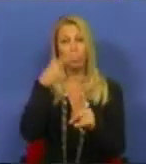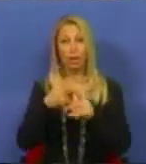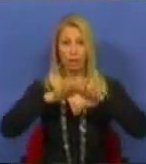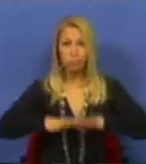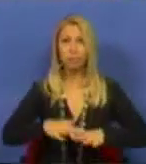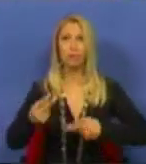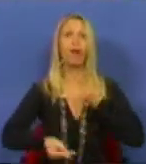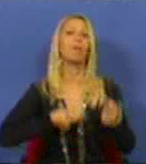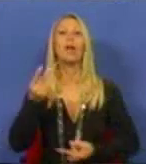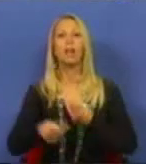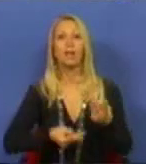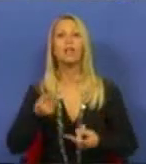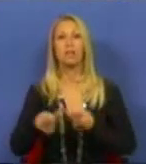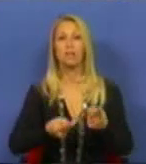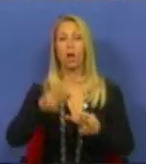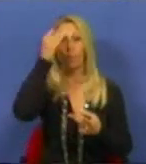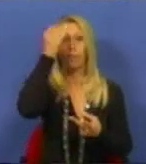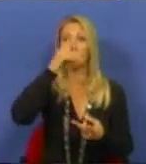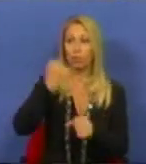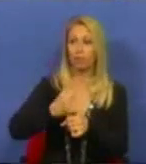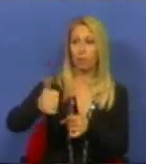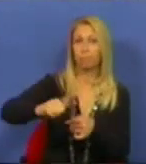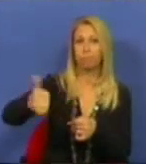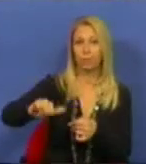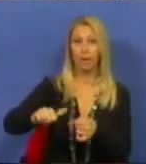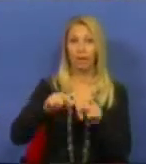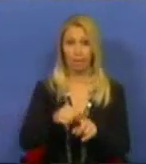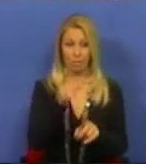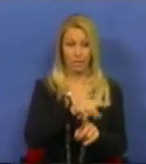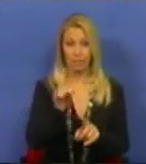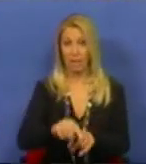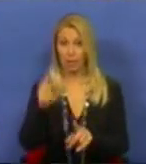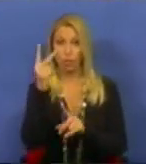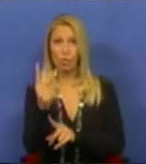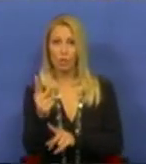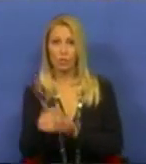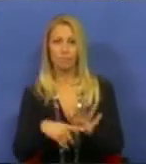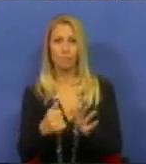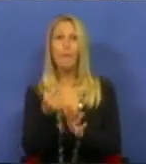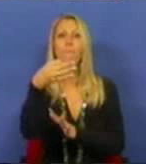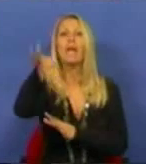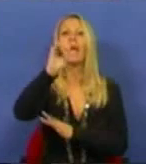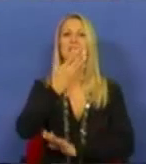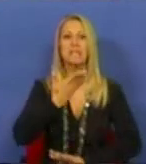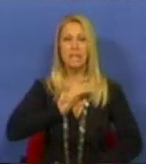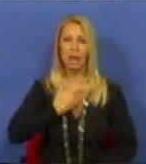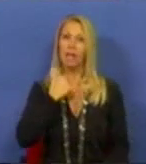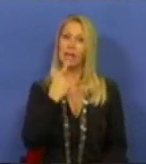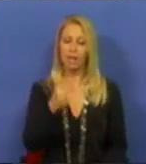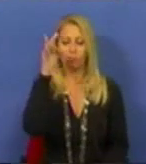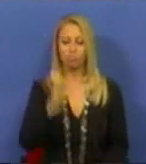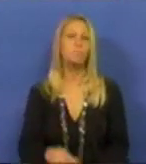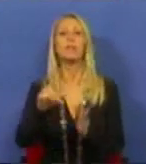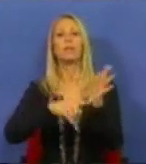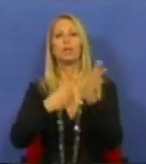a avaliação de desempenho de docentes, nestas duas vezes é o PSD que determina o chumbo